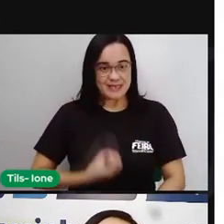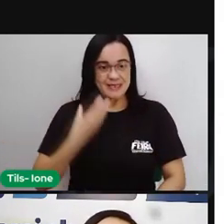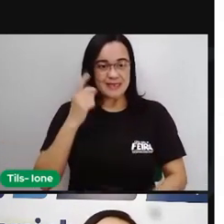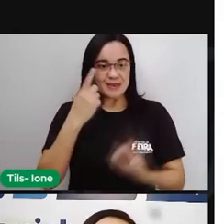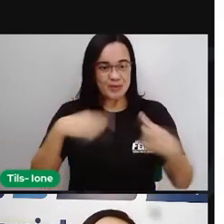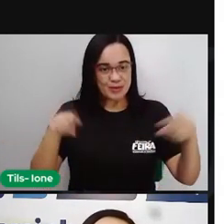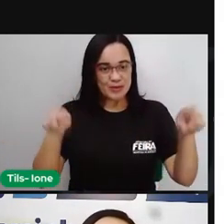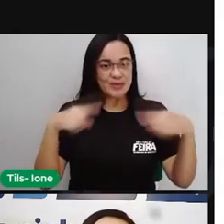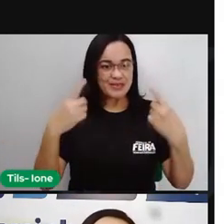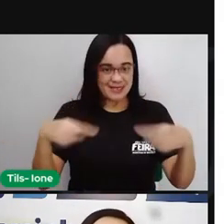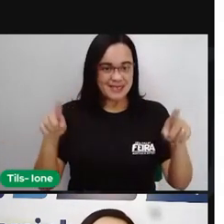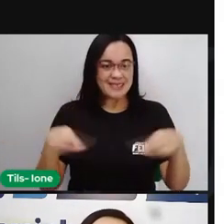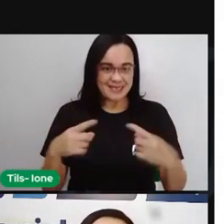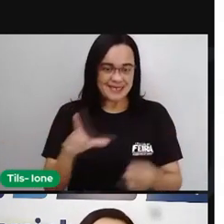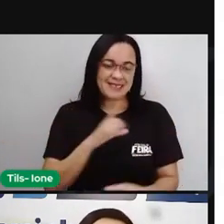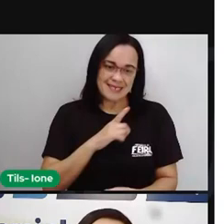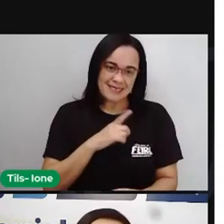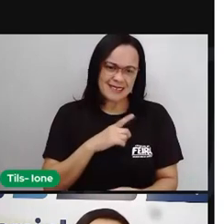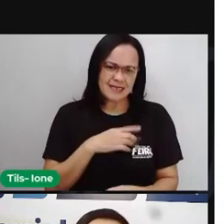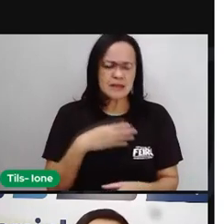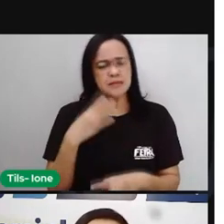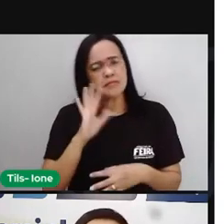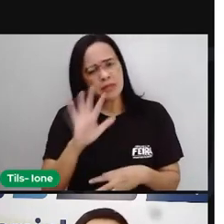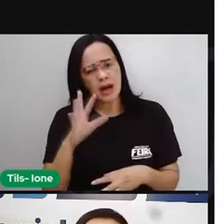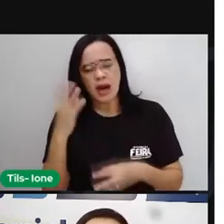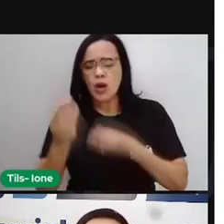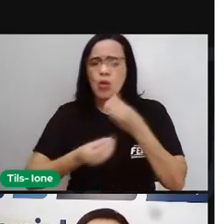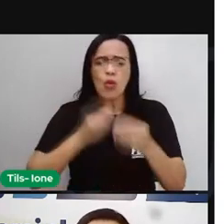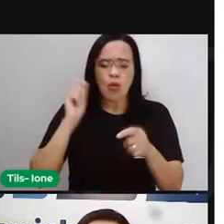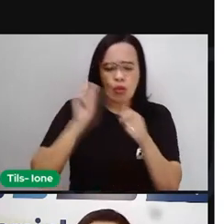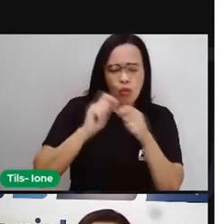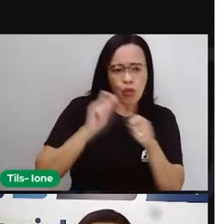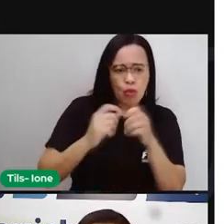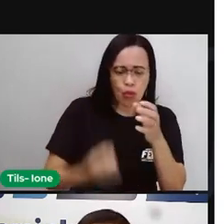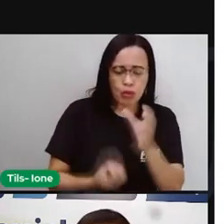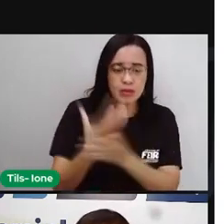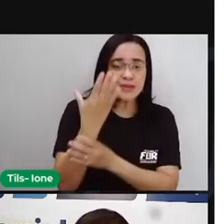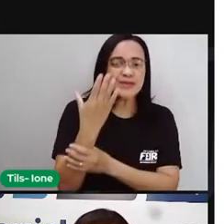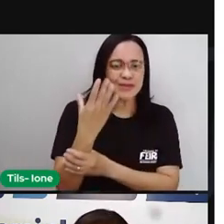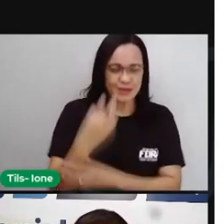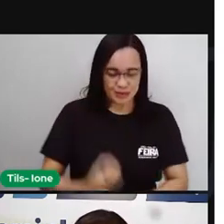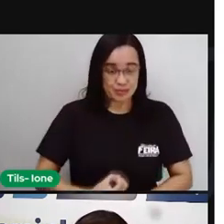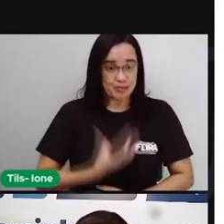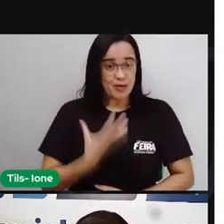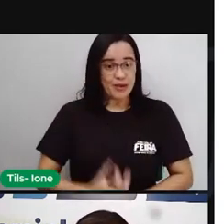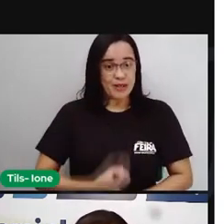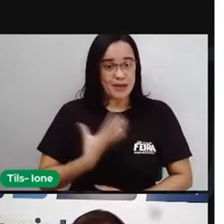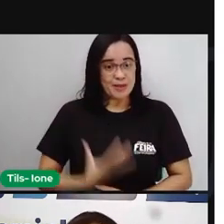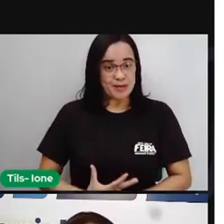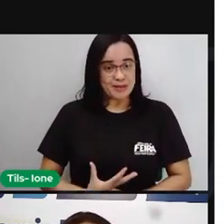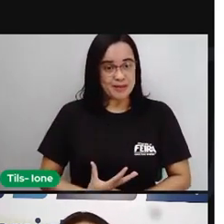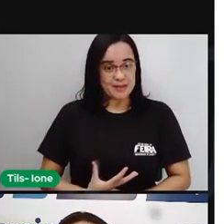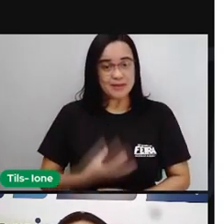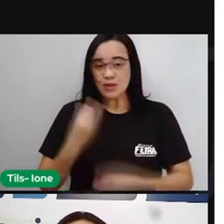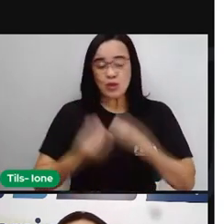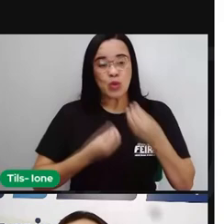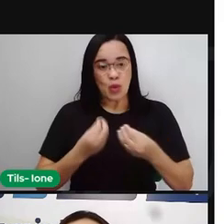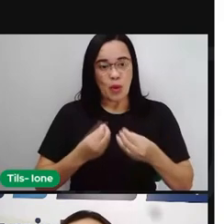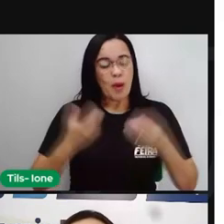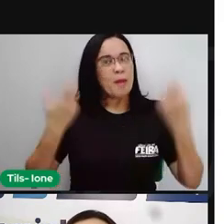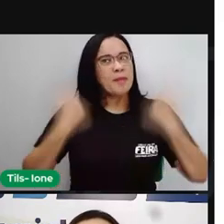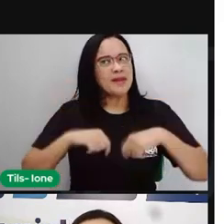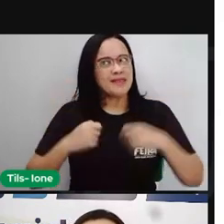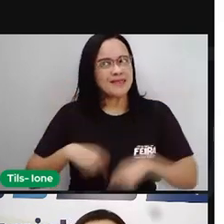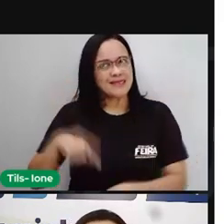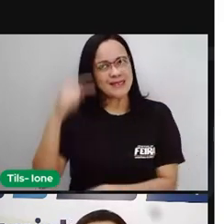E aí como é que a gente faz um poema? Pra escrever um poema a gente precisa buscar inspiração, não é? A gente precisa aí